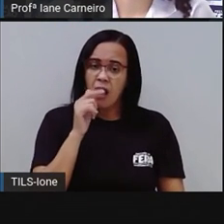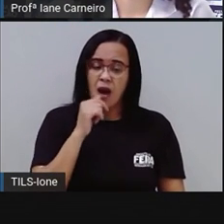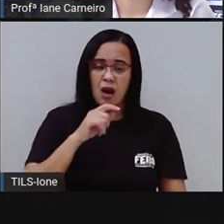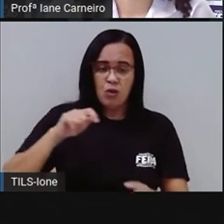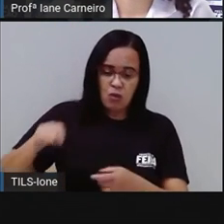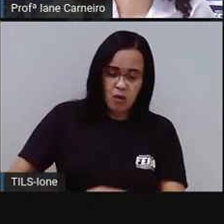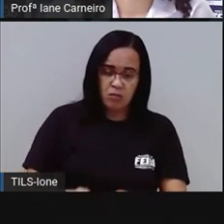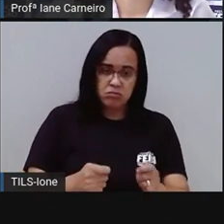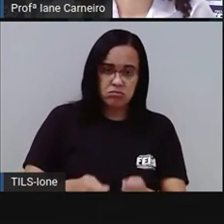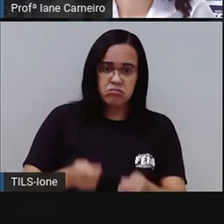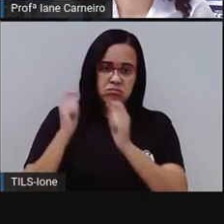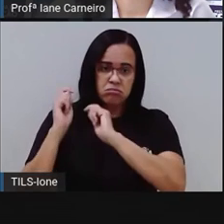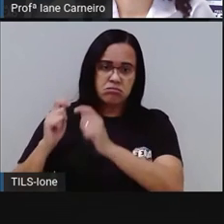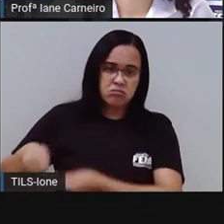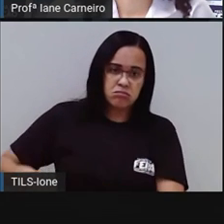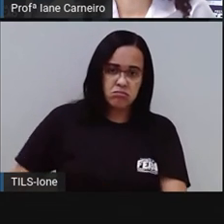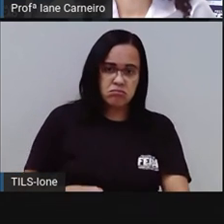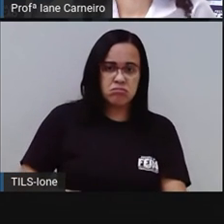buraco?